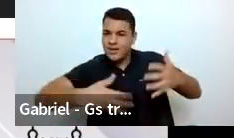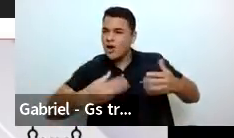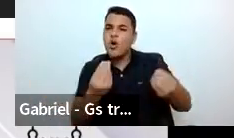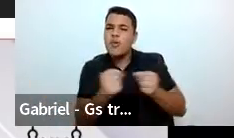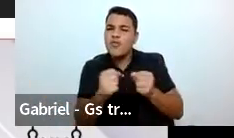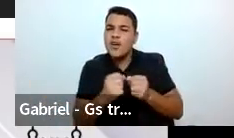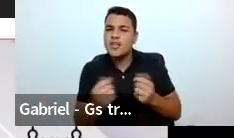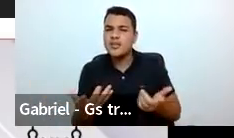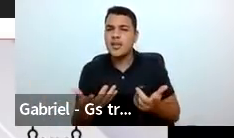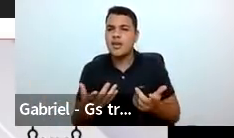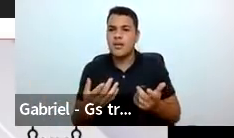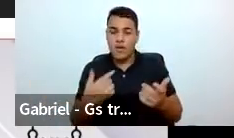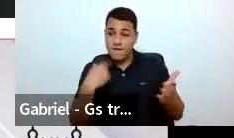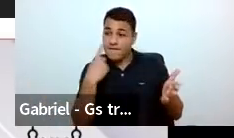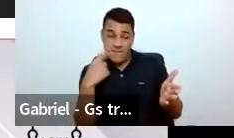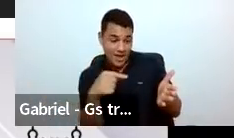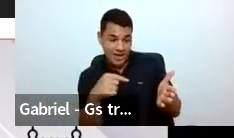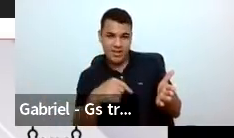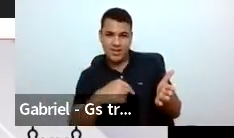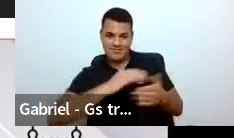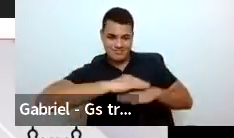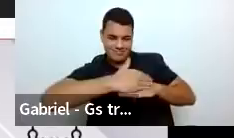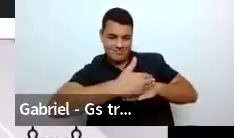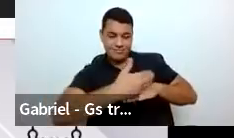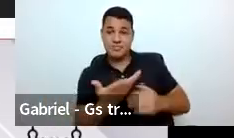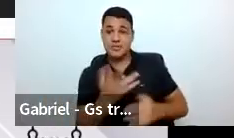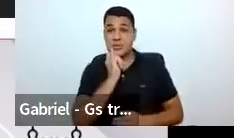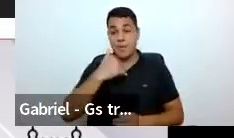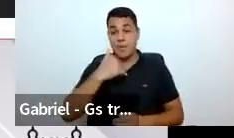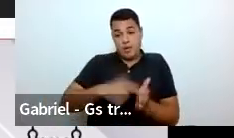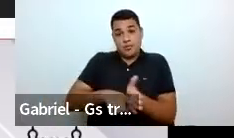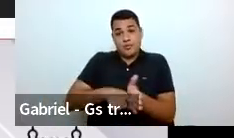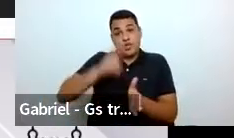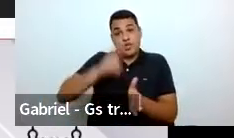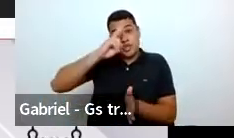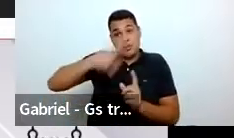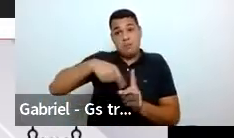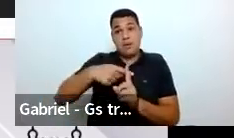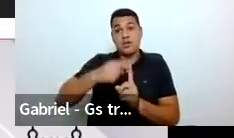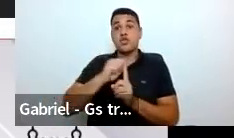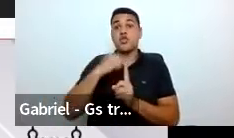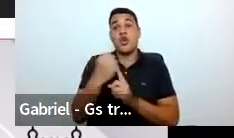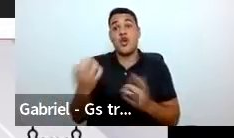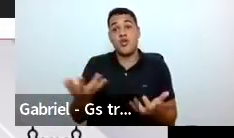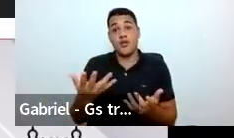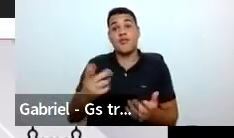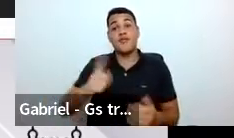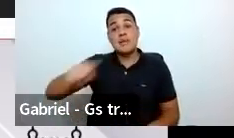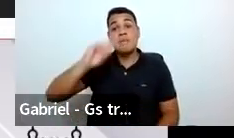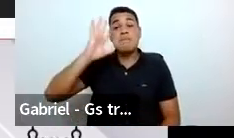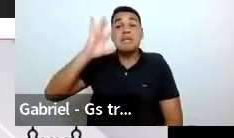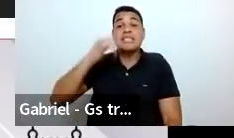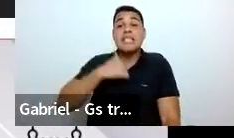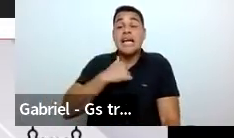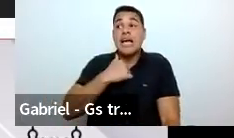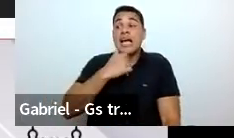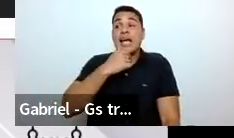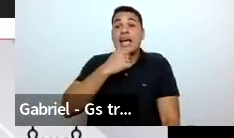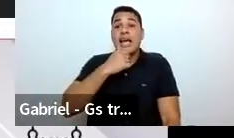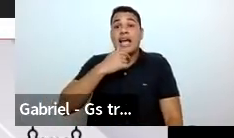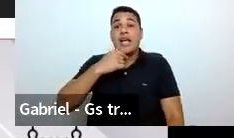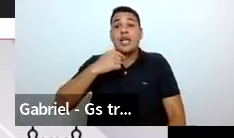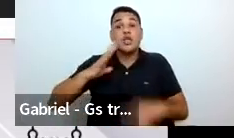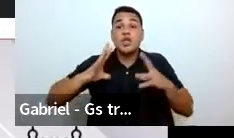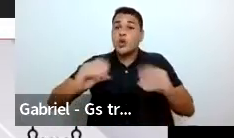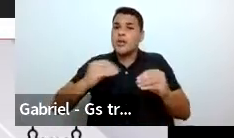quais são as nossas questões de pesquisa. Eu sou historiadora e socióloga, meus jovens. Então, vocês imaginam, eu fiz toda a minha